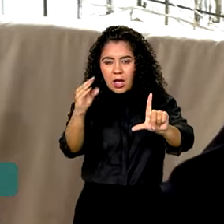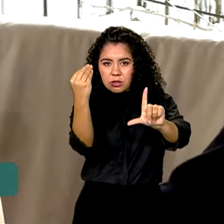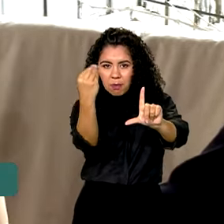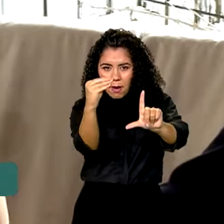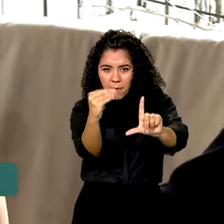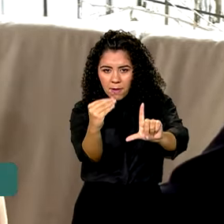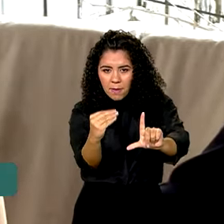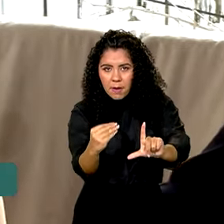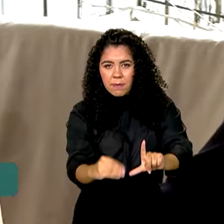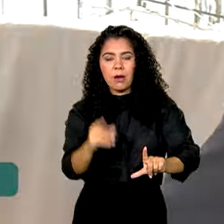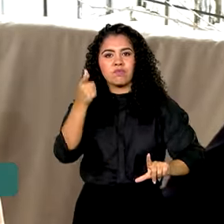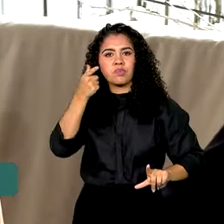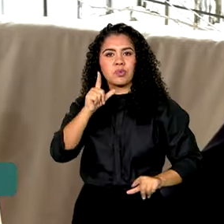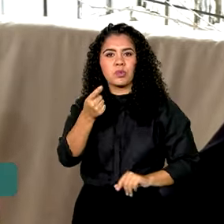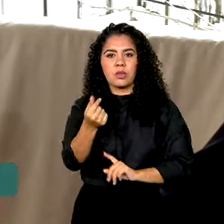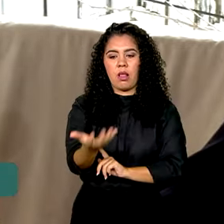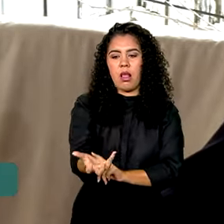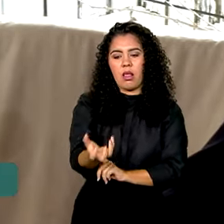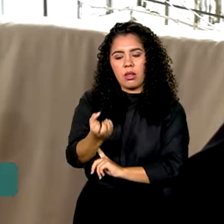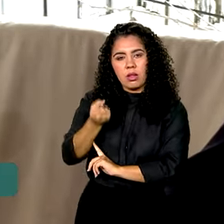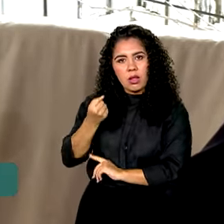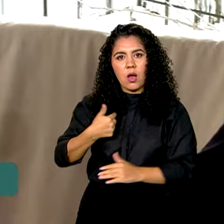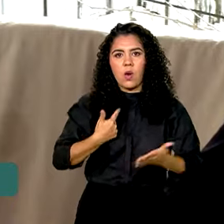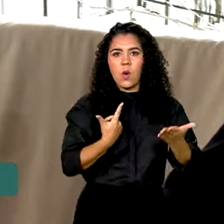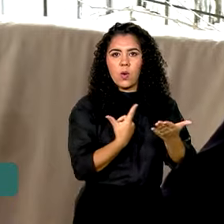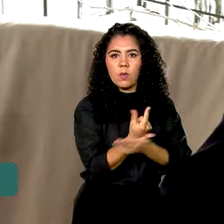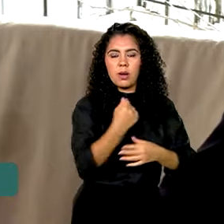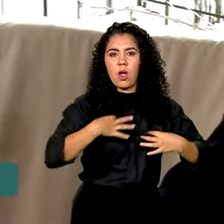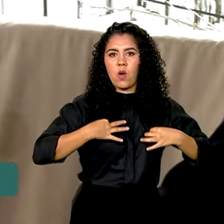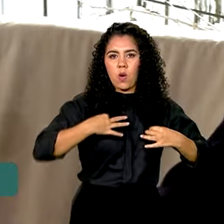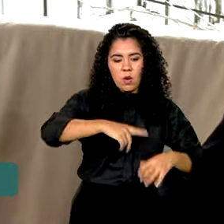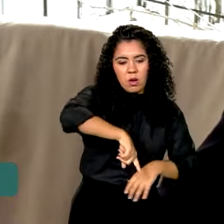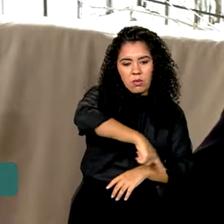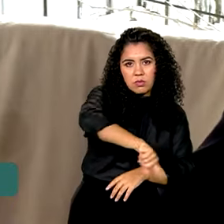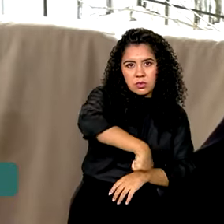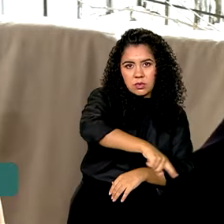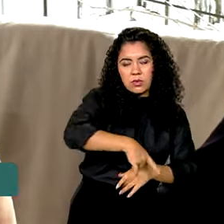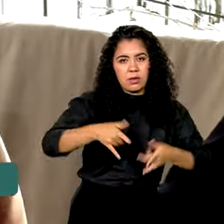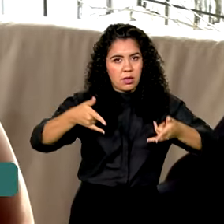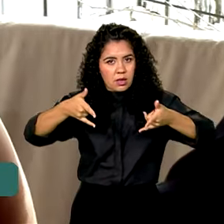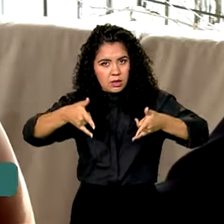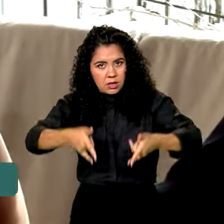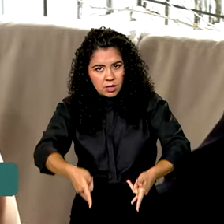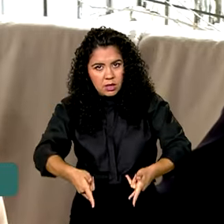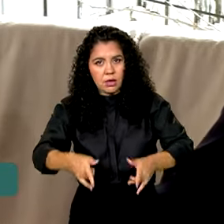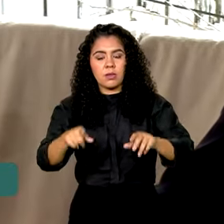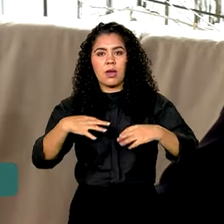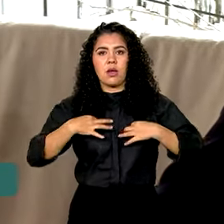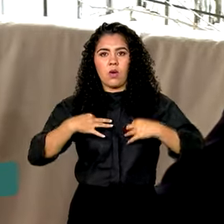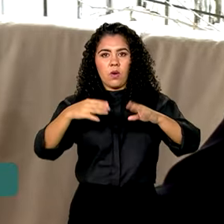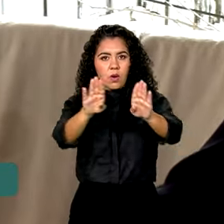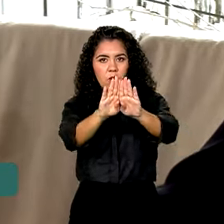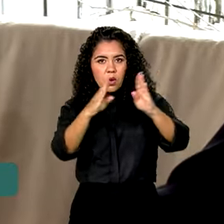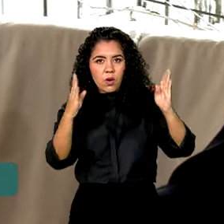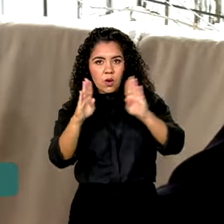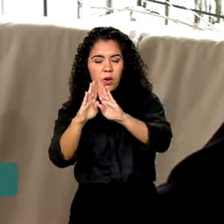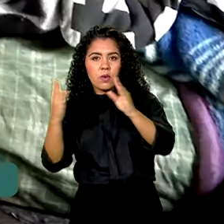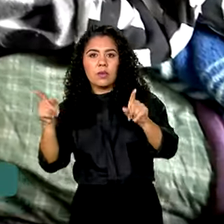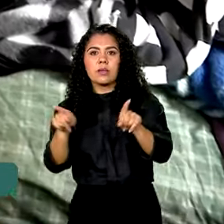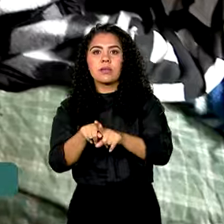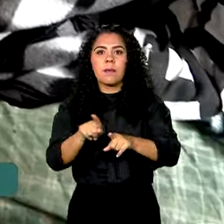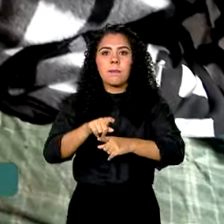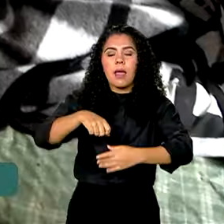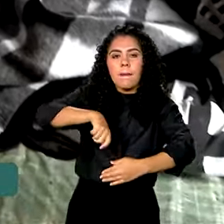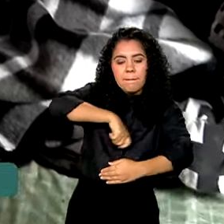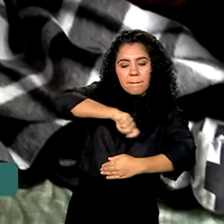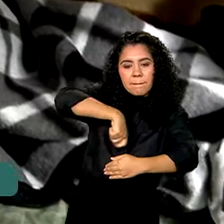acesso a esse valor. Eu comprei uma máquina de lavar, uma cama, um roupeiro e algumas panelas.